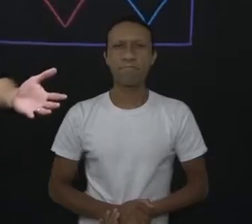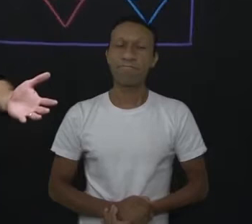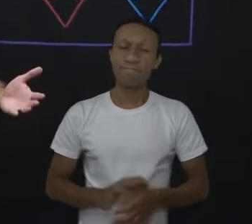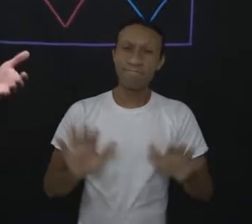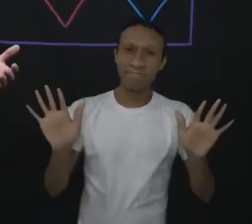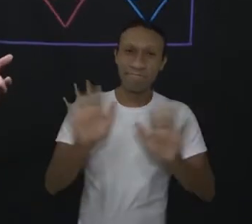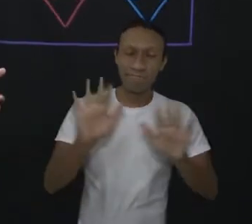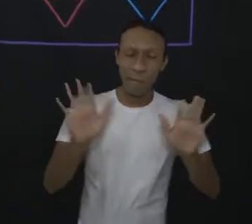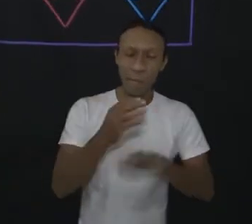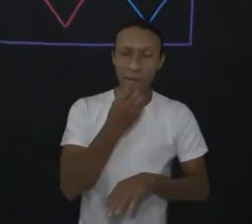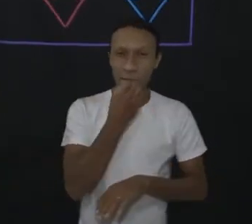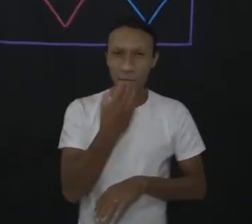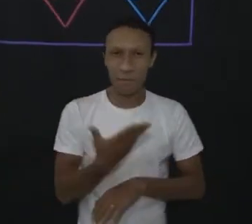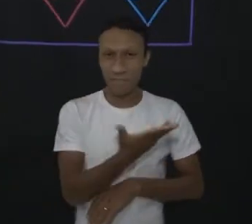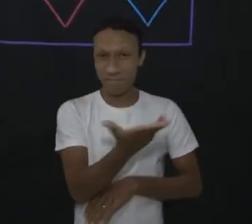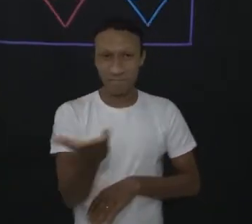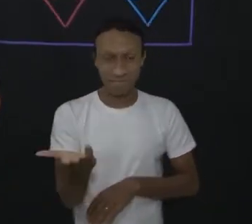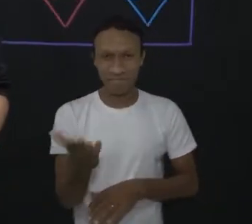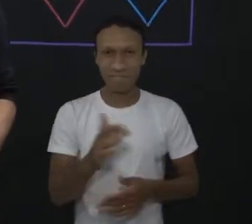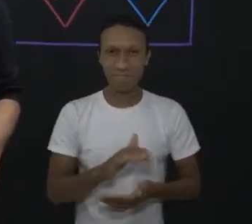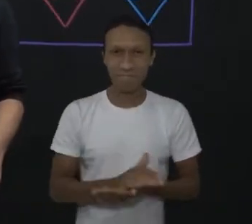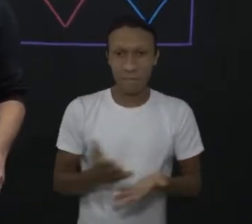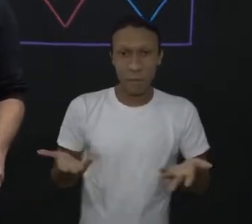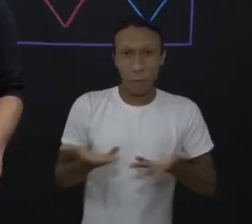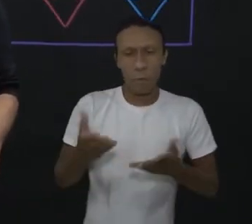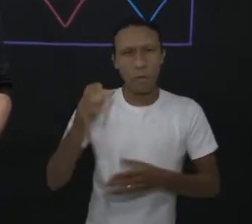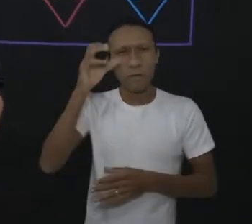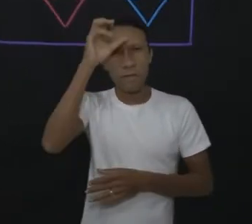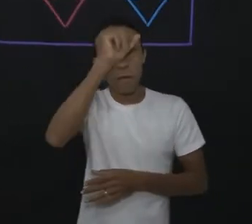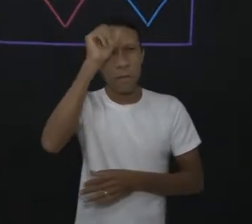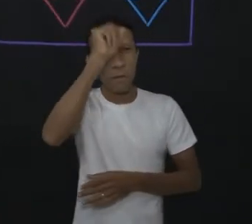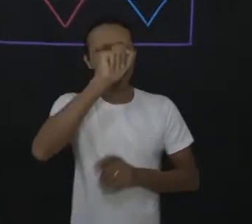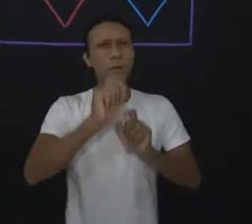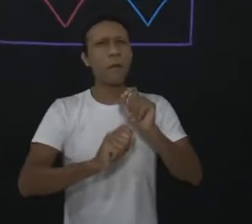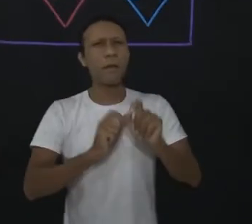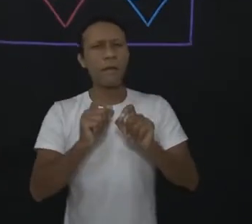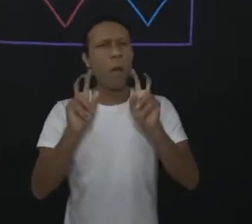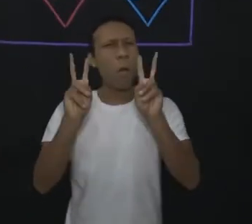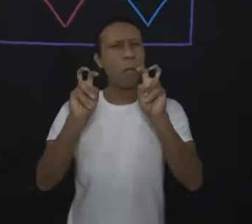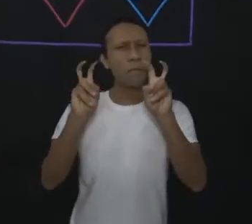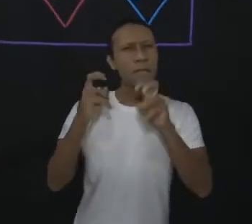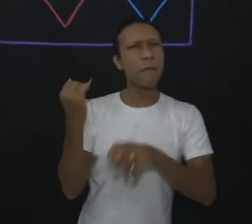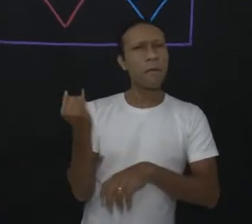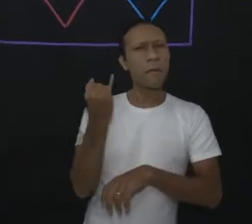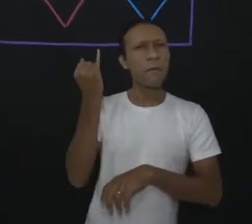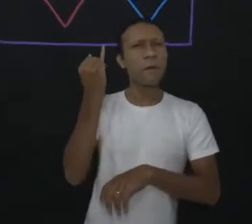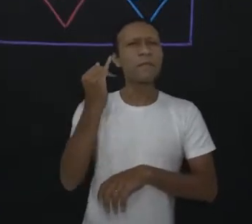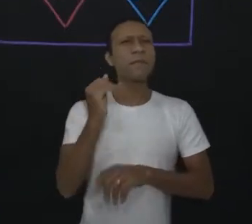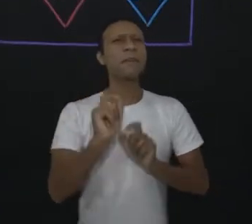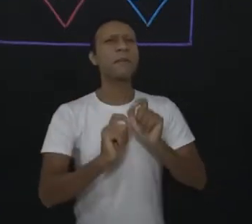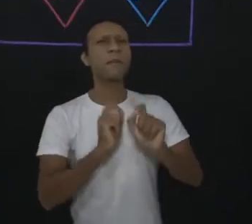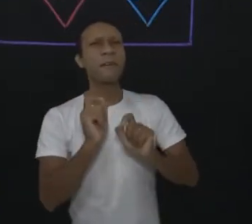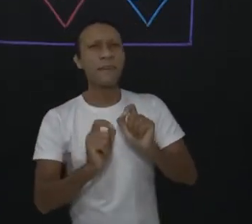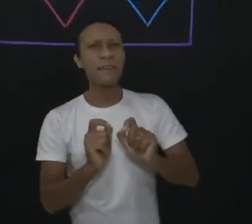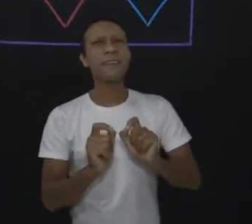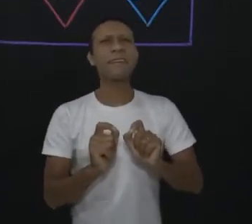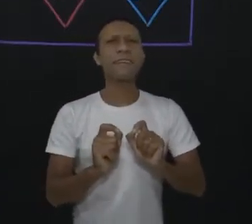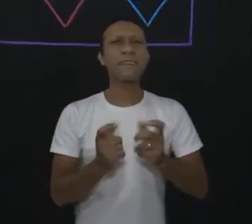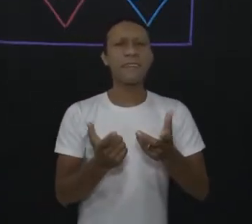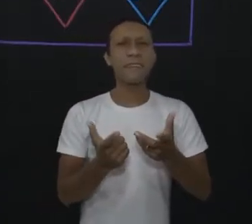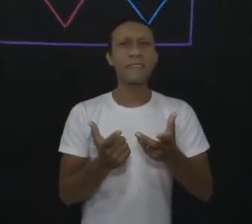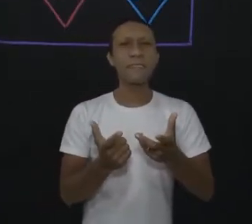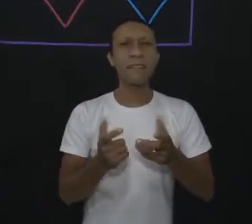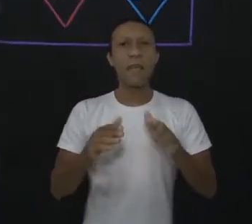Olá pessoal, tudo bem com vocês? Nesta nossa aula de hoje vamos aprender aqui um assunto bem interessante onde ele trata das